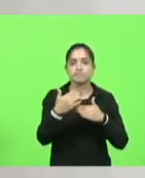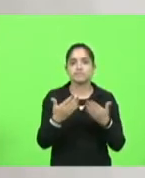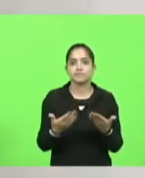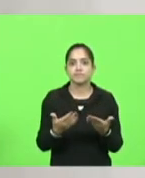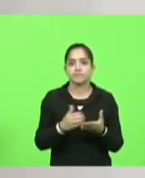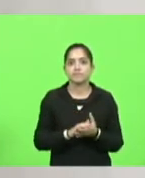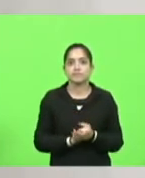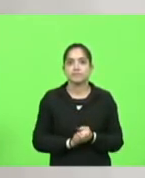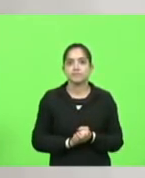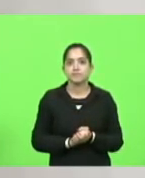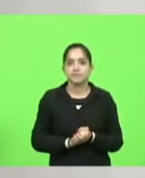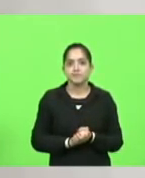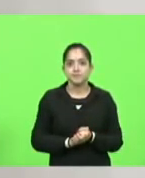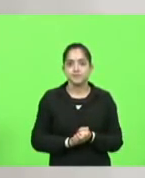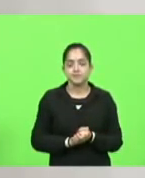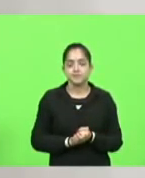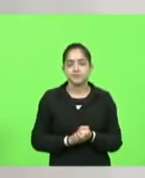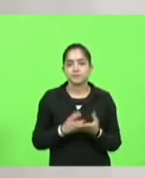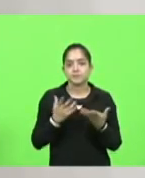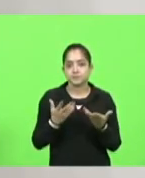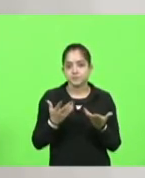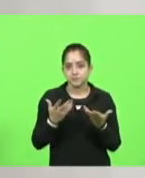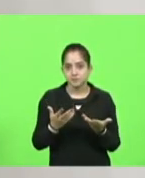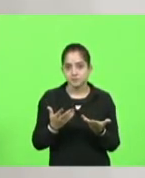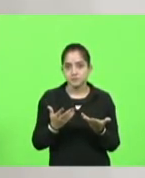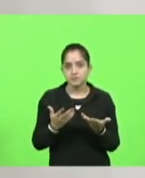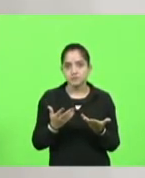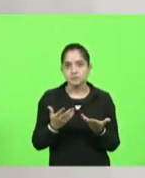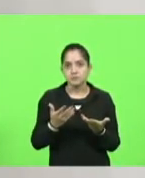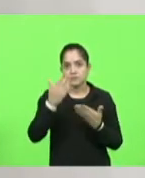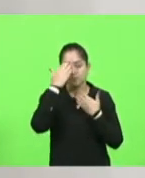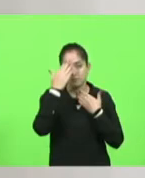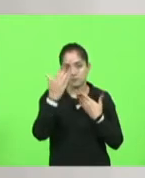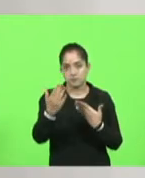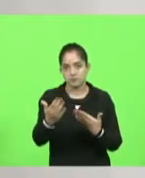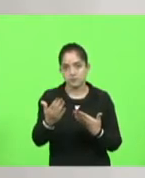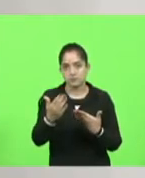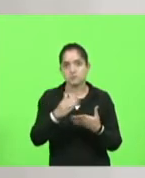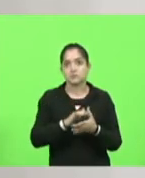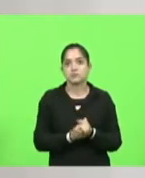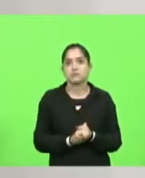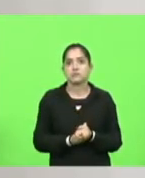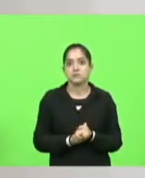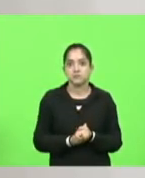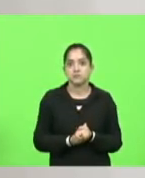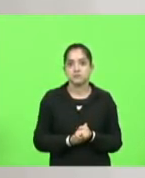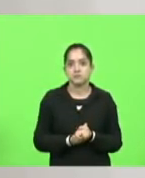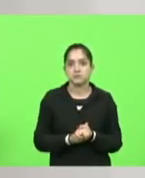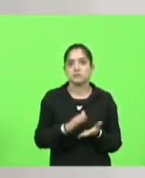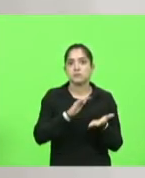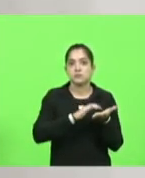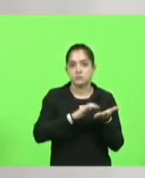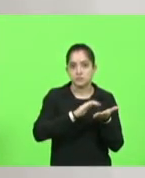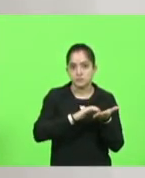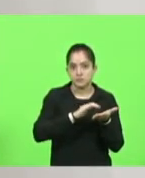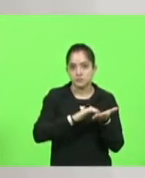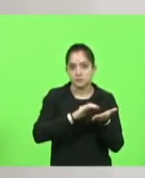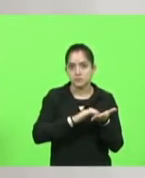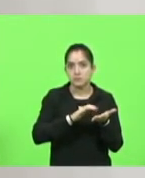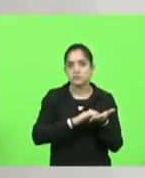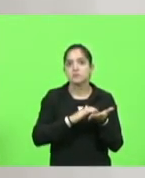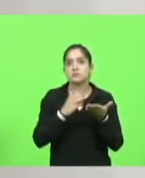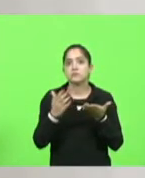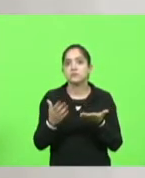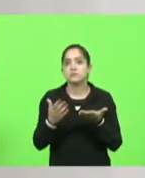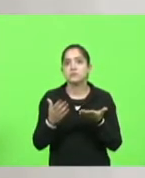saúde. Então eu quero muito aqui agradecer ao secretário que nos acolheu com carinho e que nos deu a